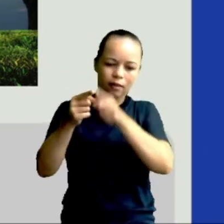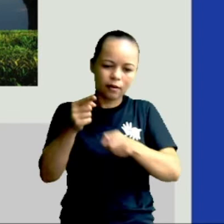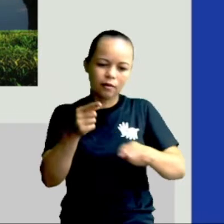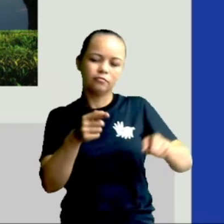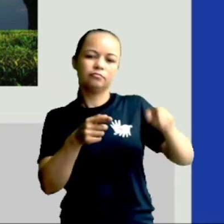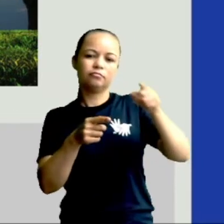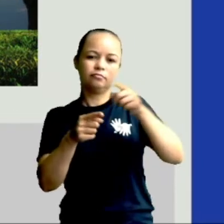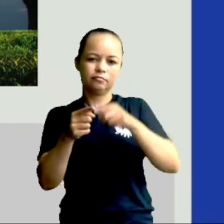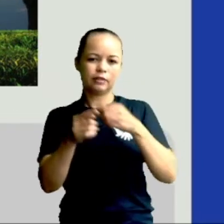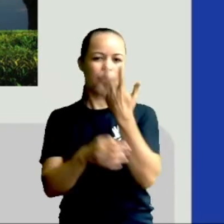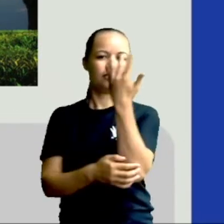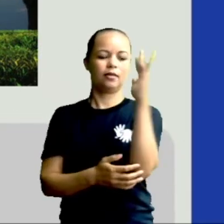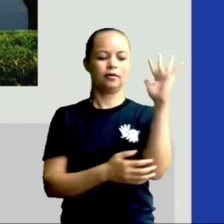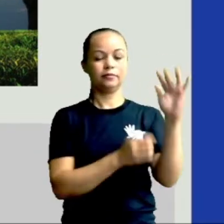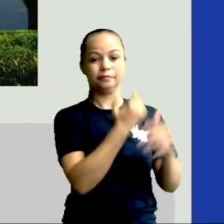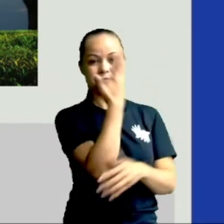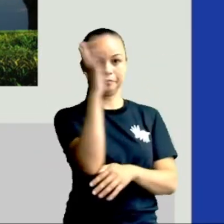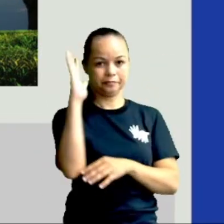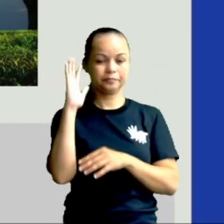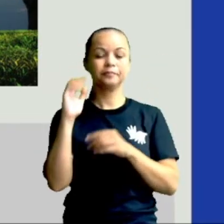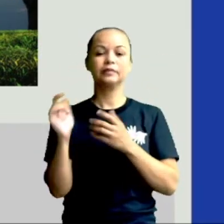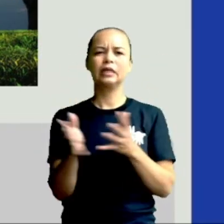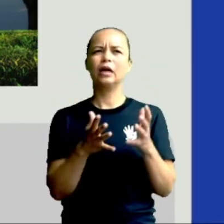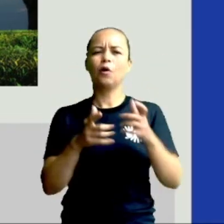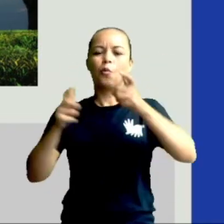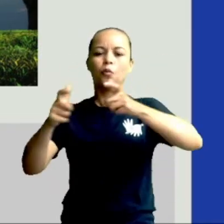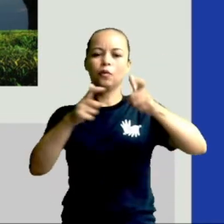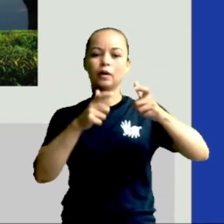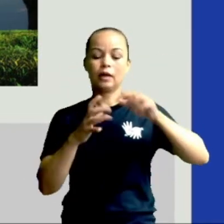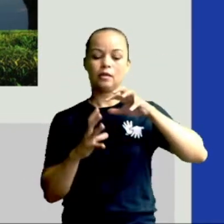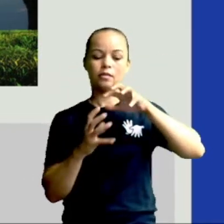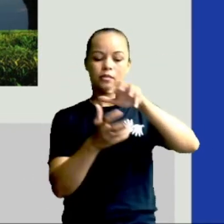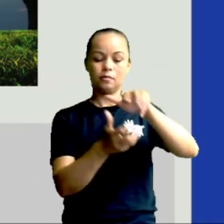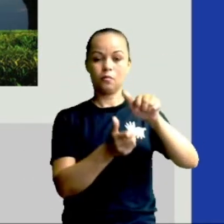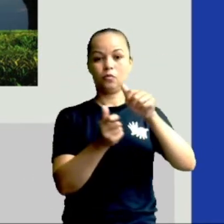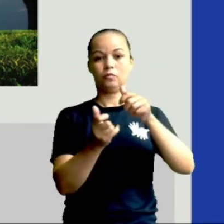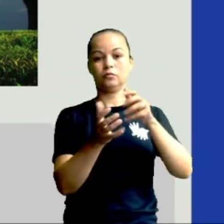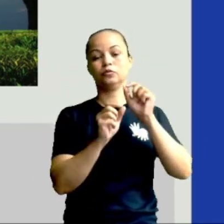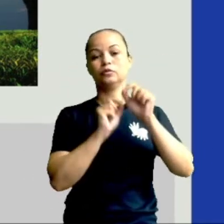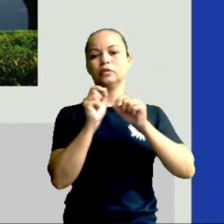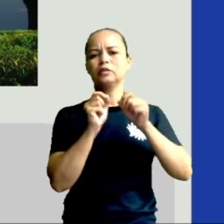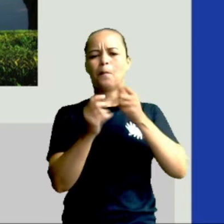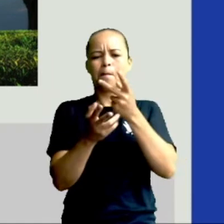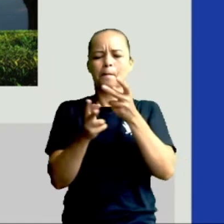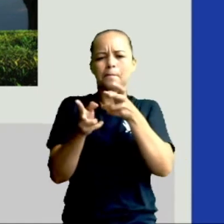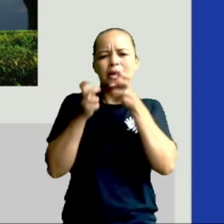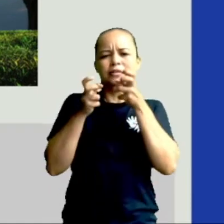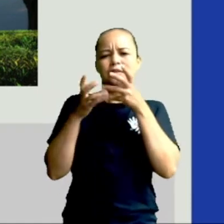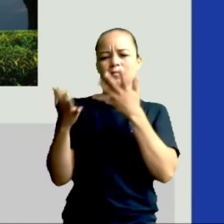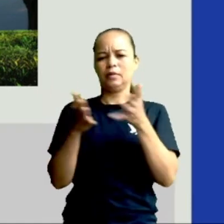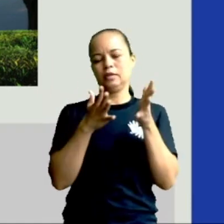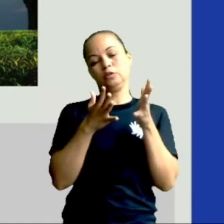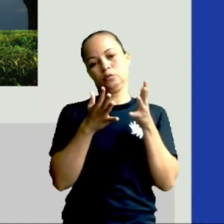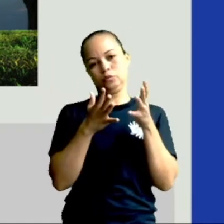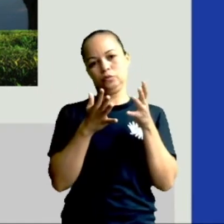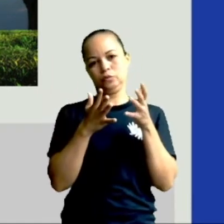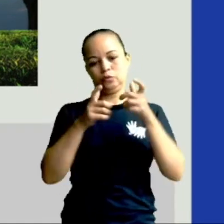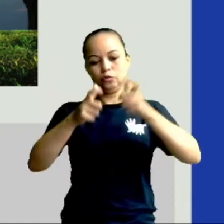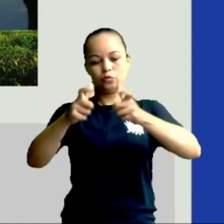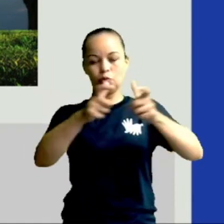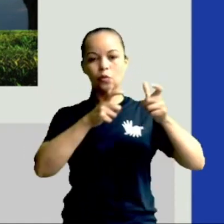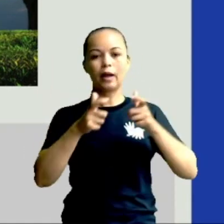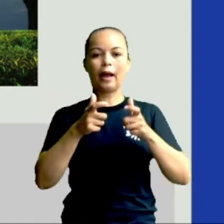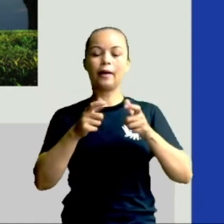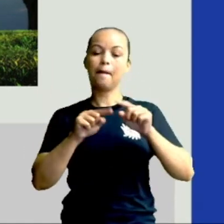das naturezas. Em algumas localidades do planeta, esses ciclos são bem percebidos nas paisagens. Mas, em outras,